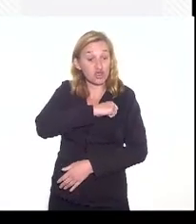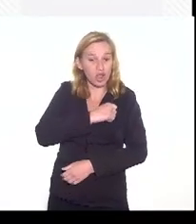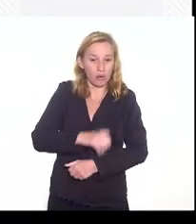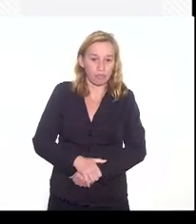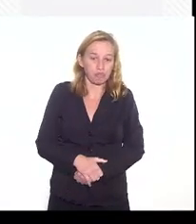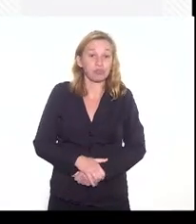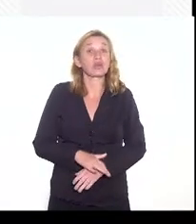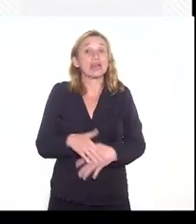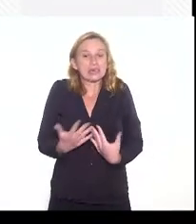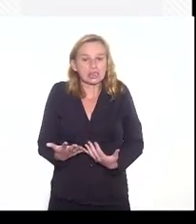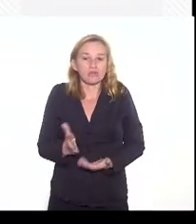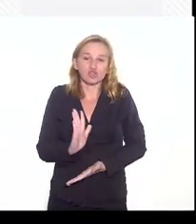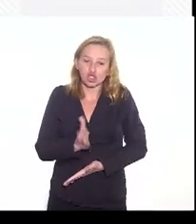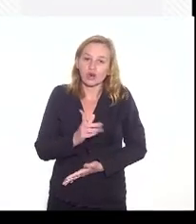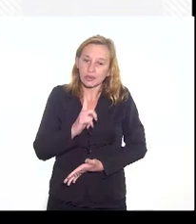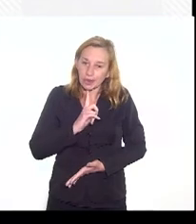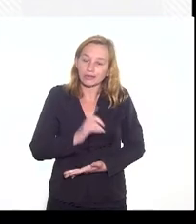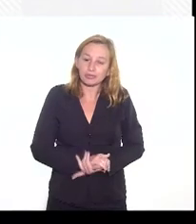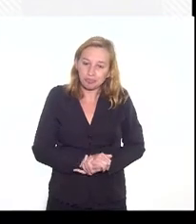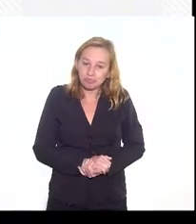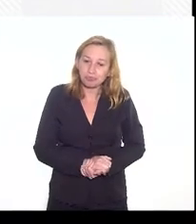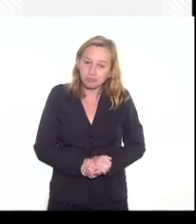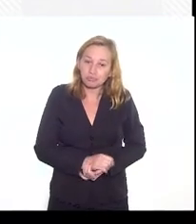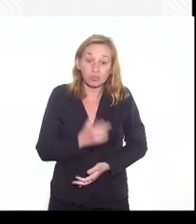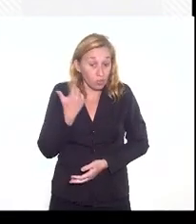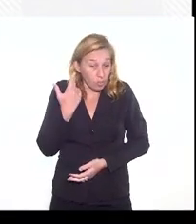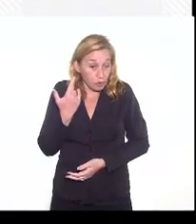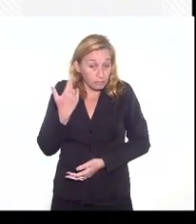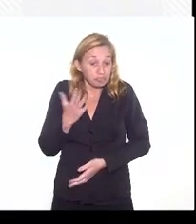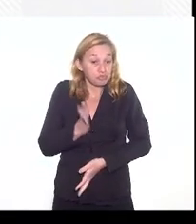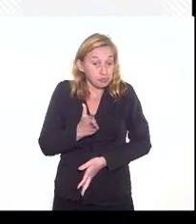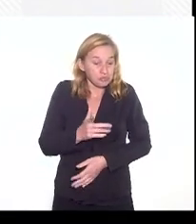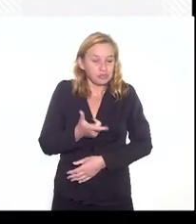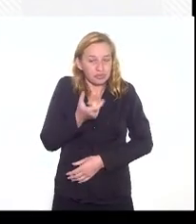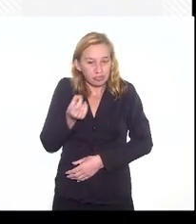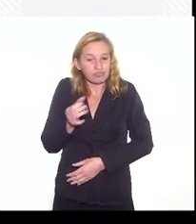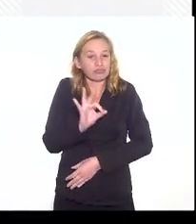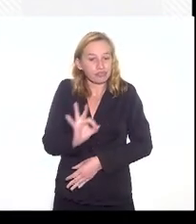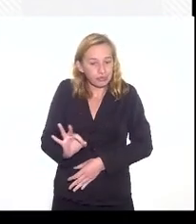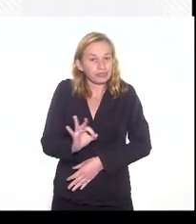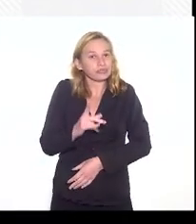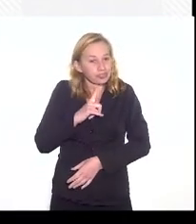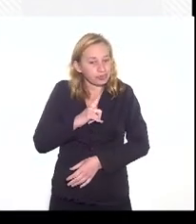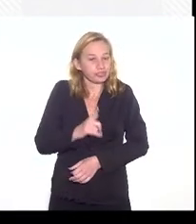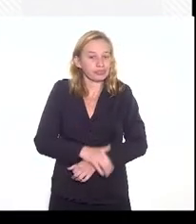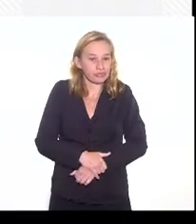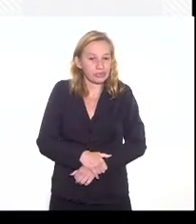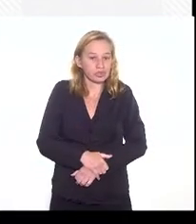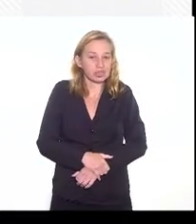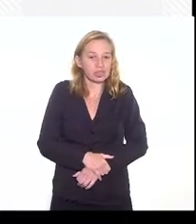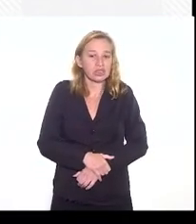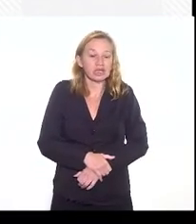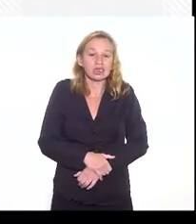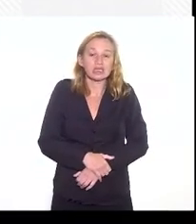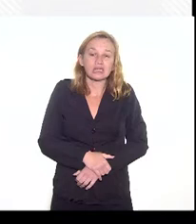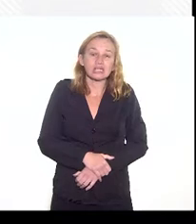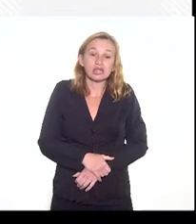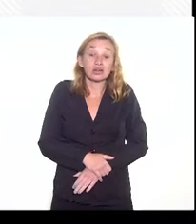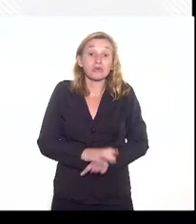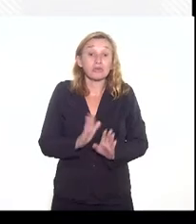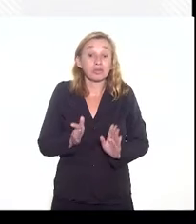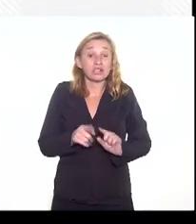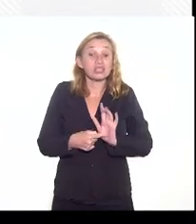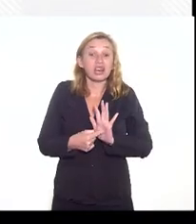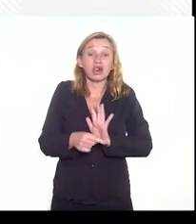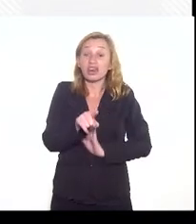já tem isso parcialmente, redução de pelo menos 20% dos incentivos fiscais. Mas aí